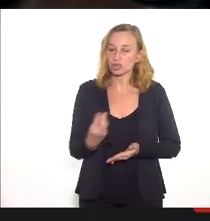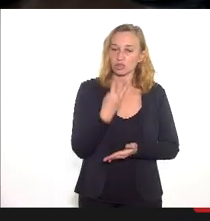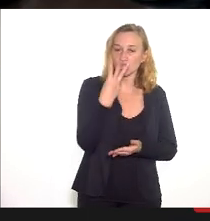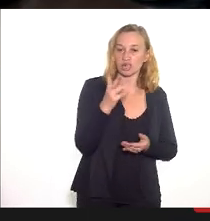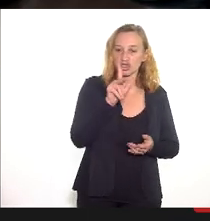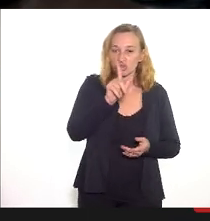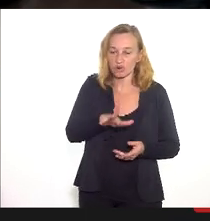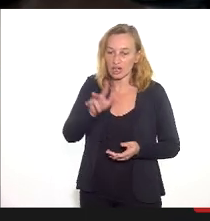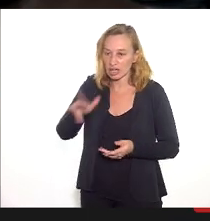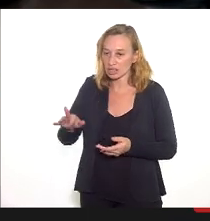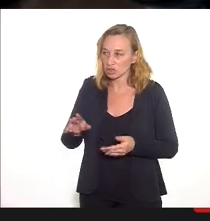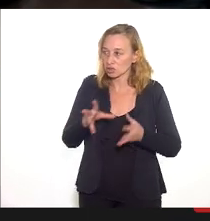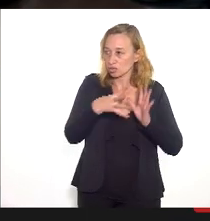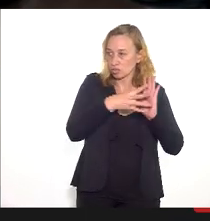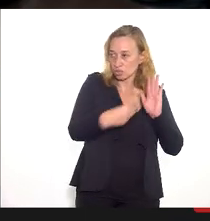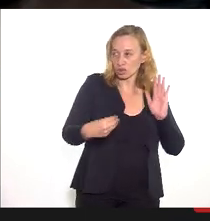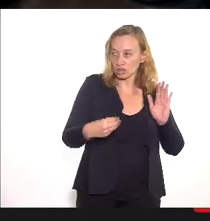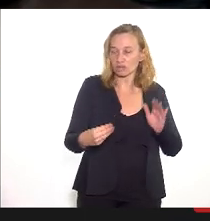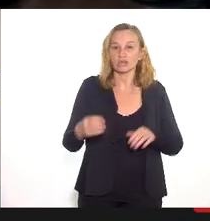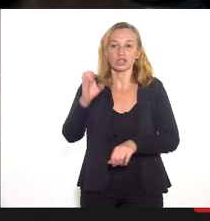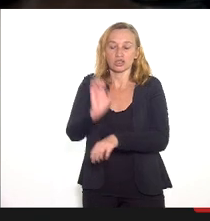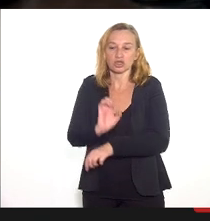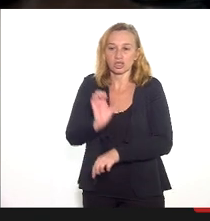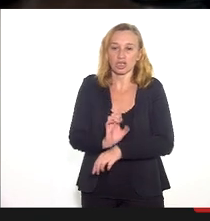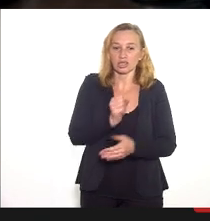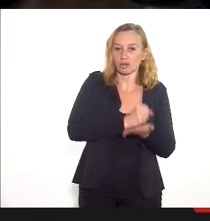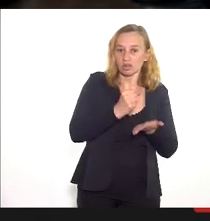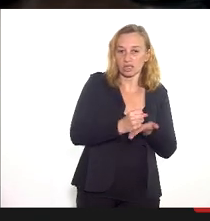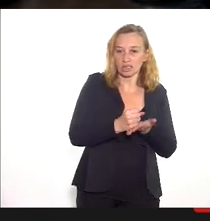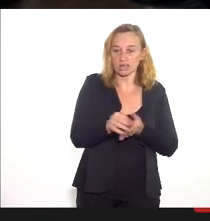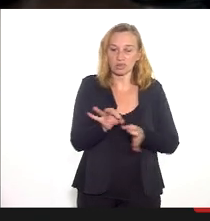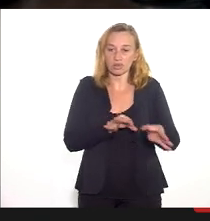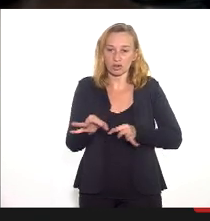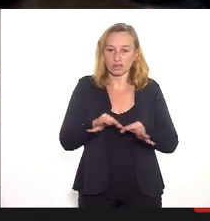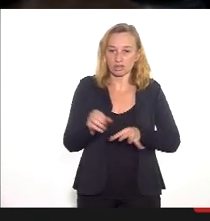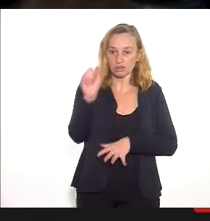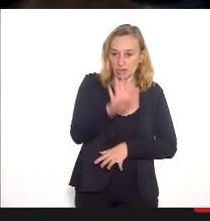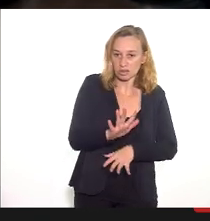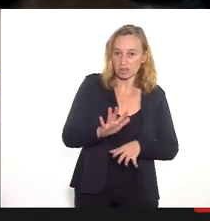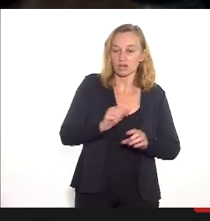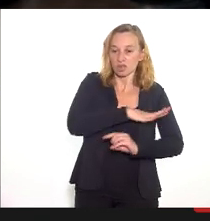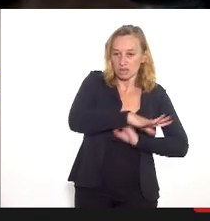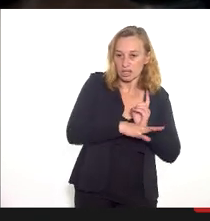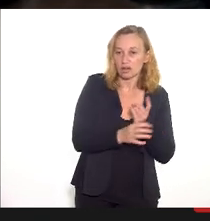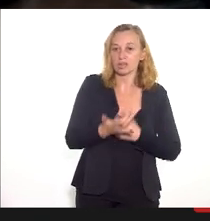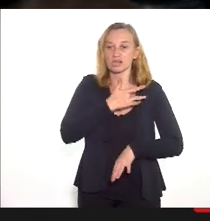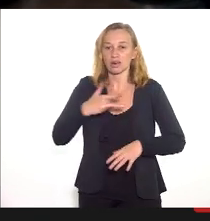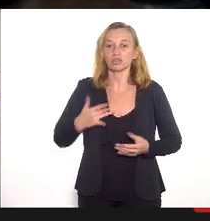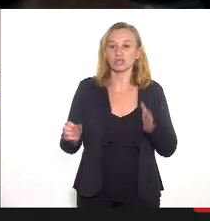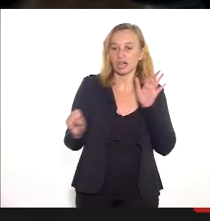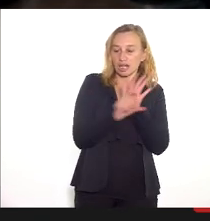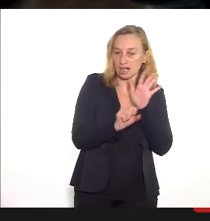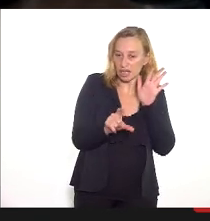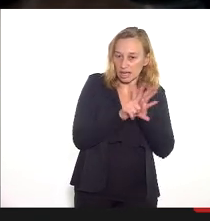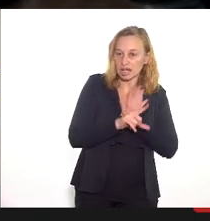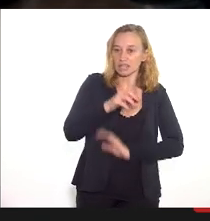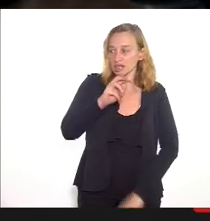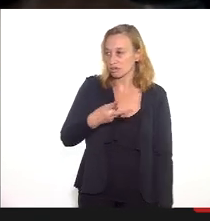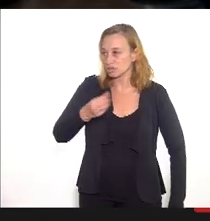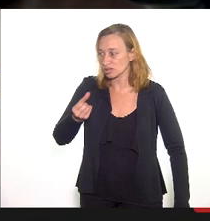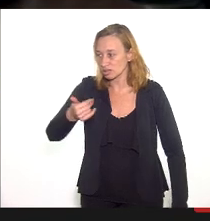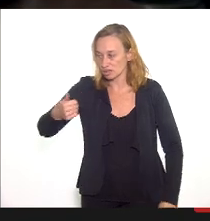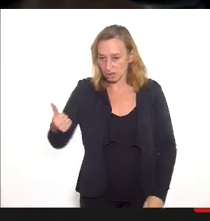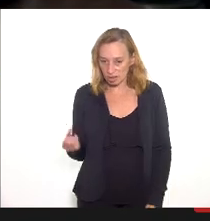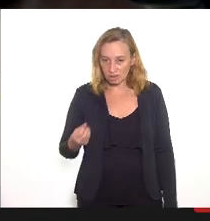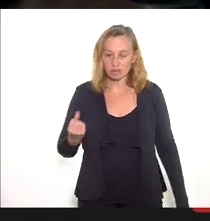diferentes modelos de gestão A contratação das organizações sociais de saúde conforme a lei 6043 de 2011